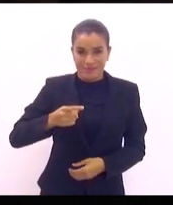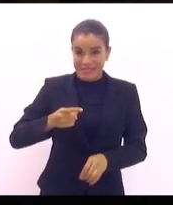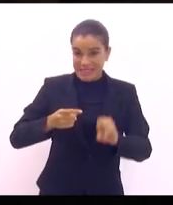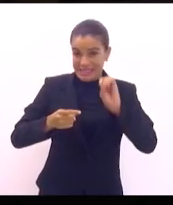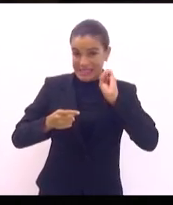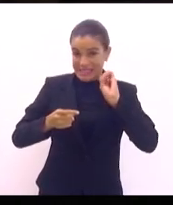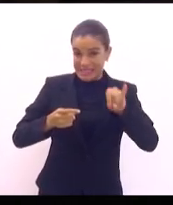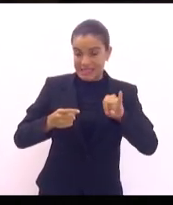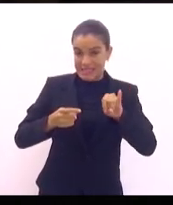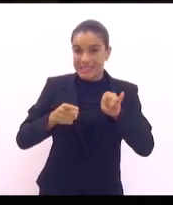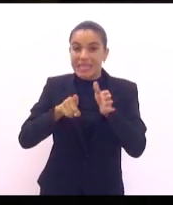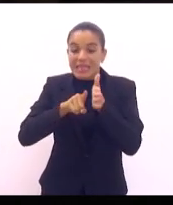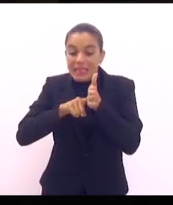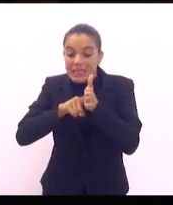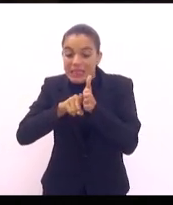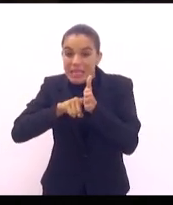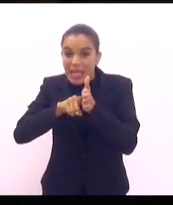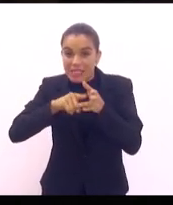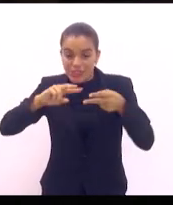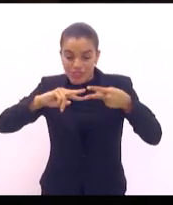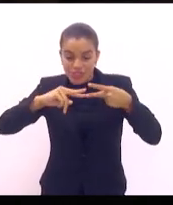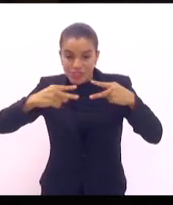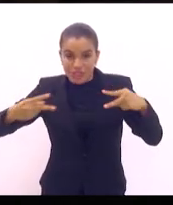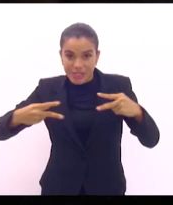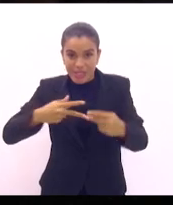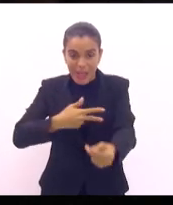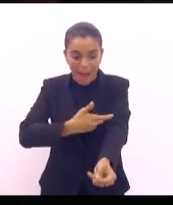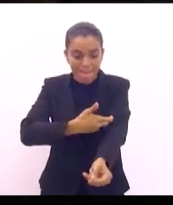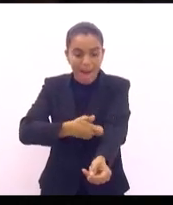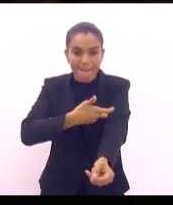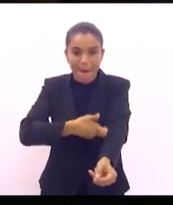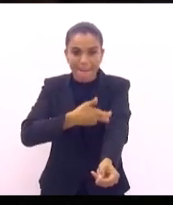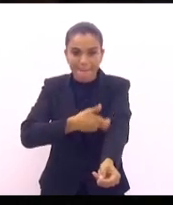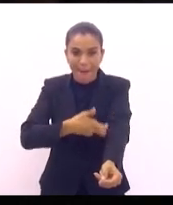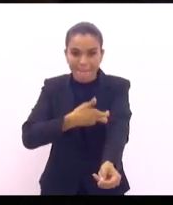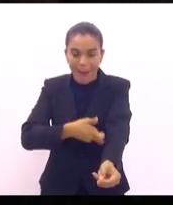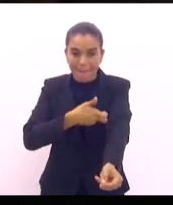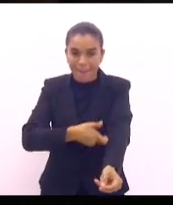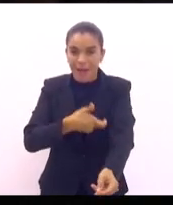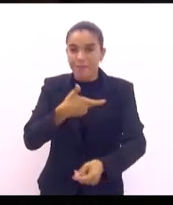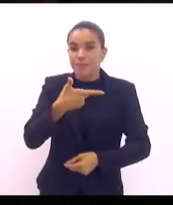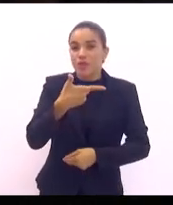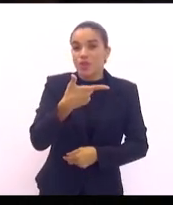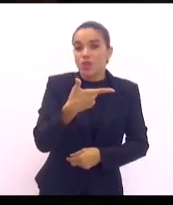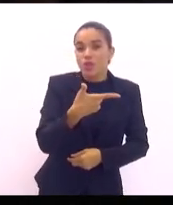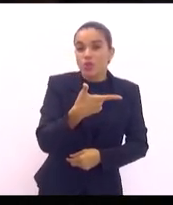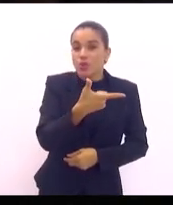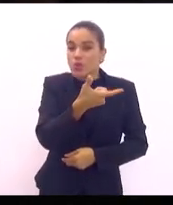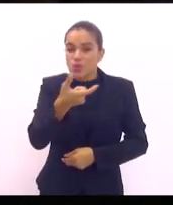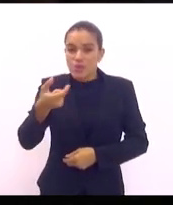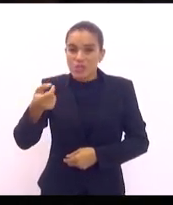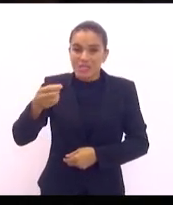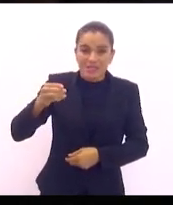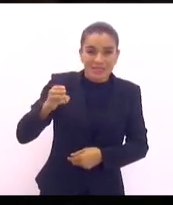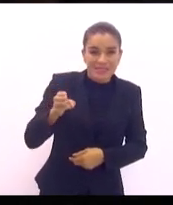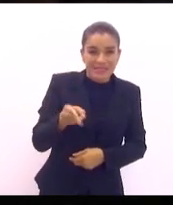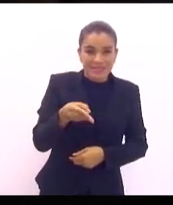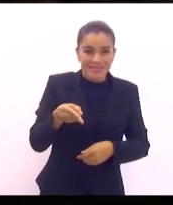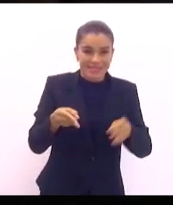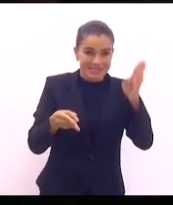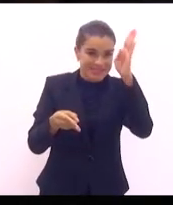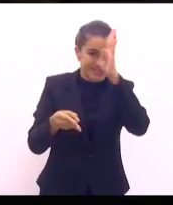teste de DNA nos 200 milhões de brasileiros,